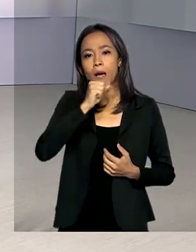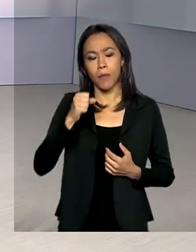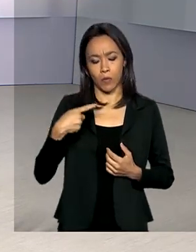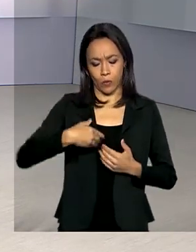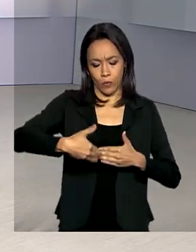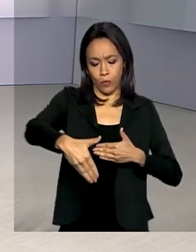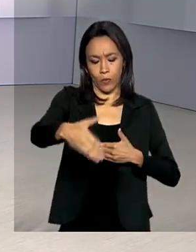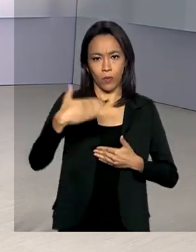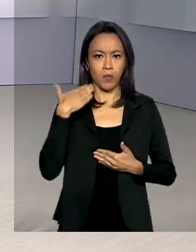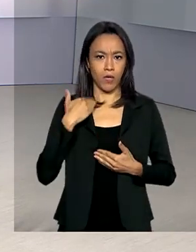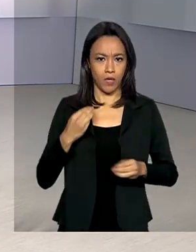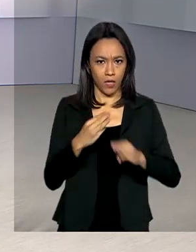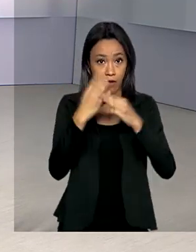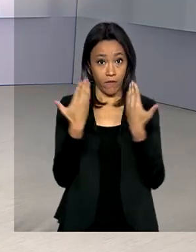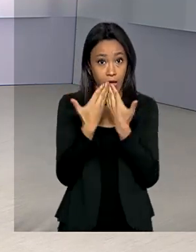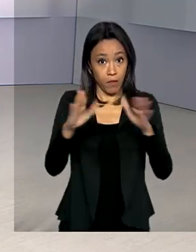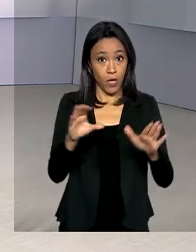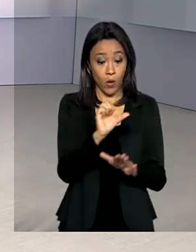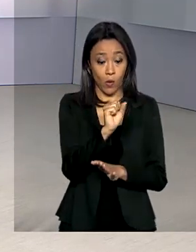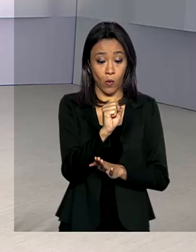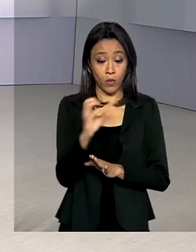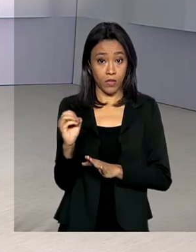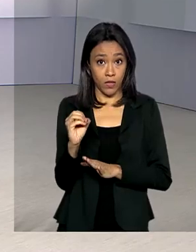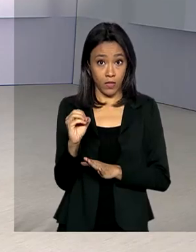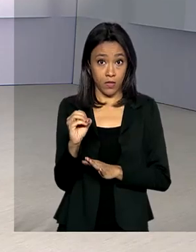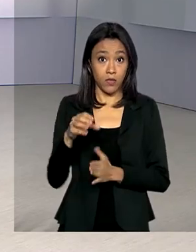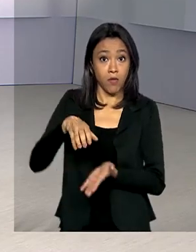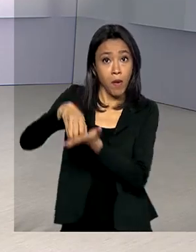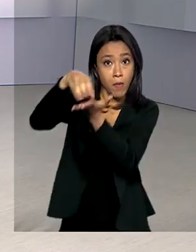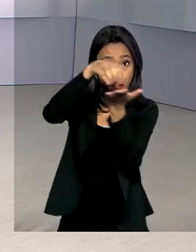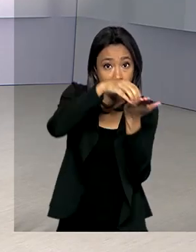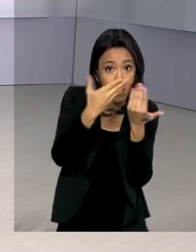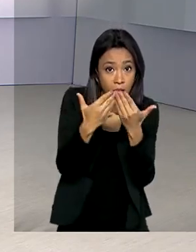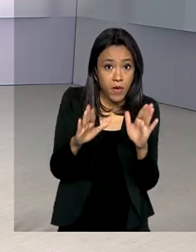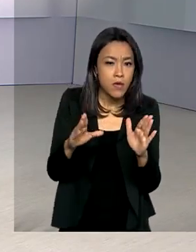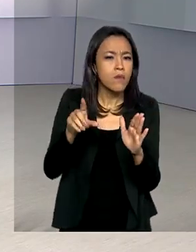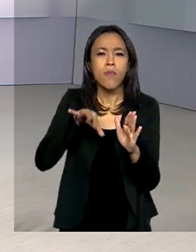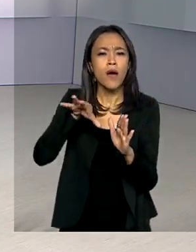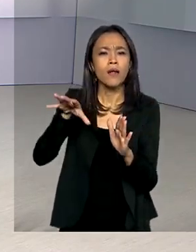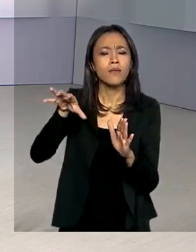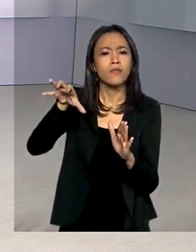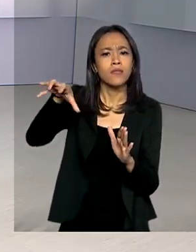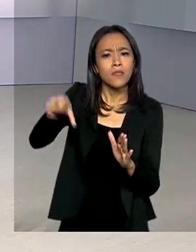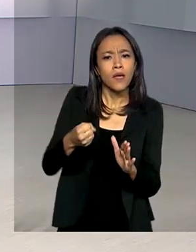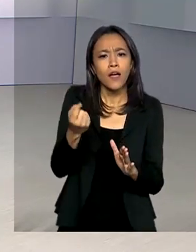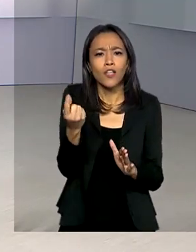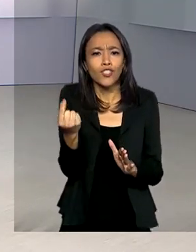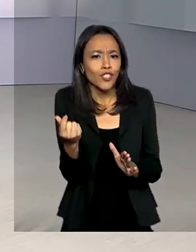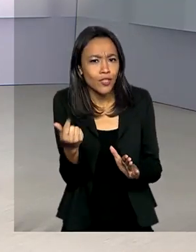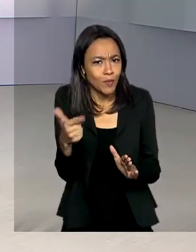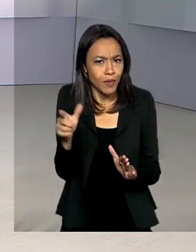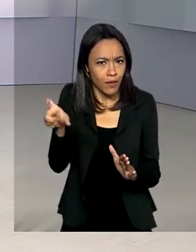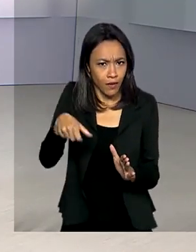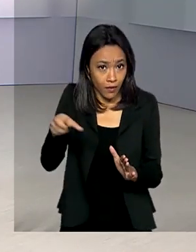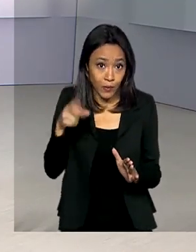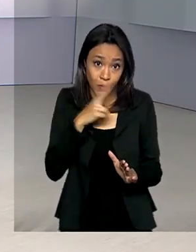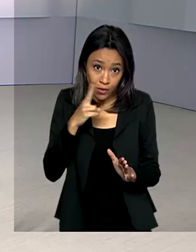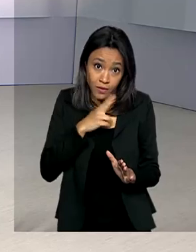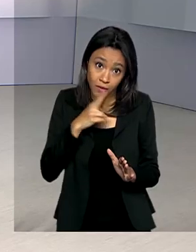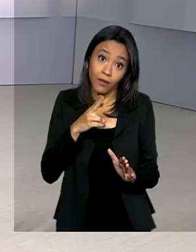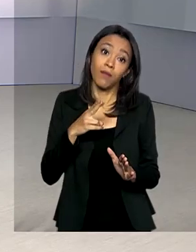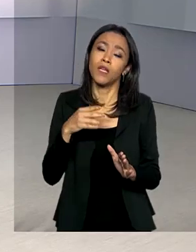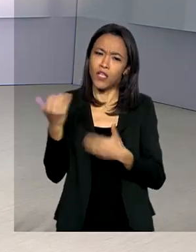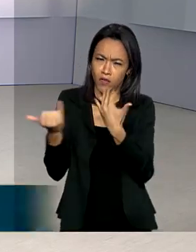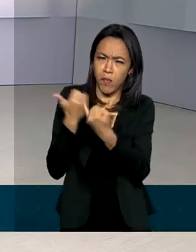800 agências para atendimento exclusivo de informações e saque sem cartão do auxílio emergencial. No site do